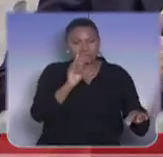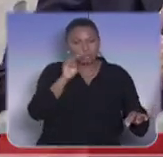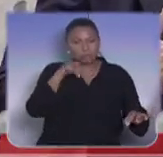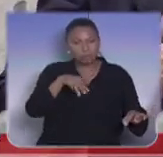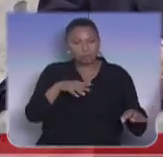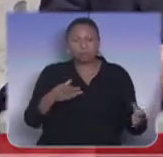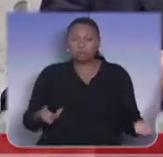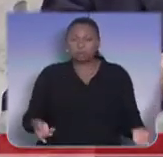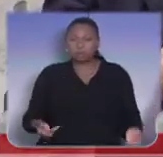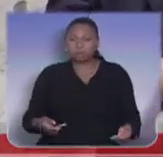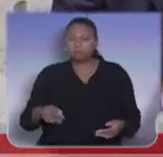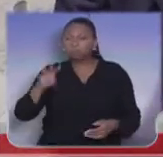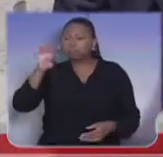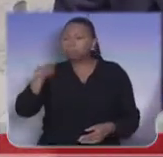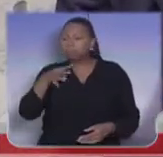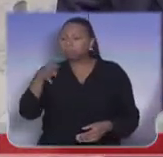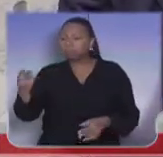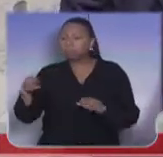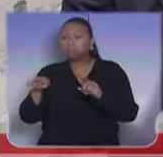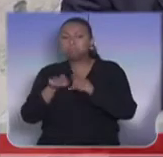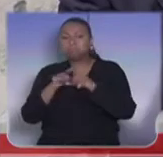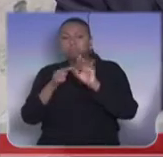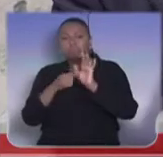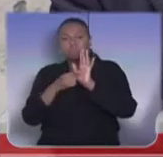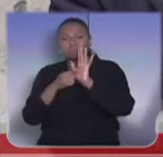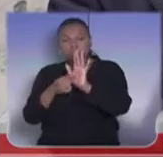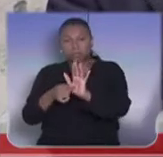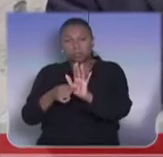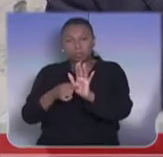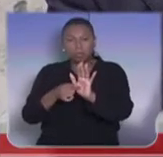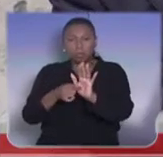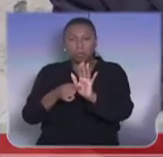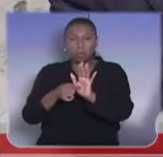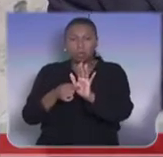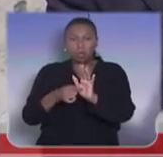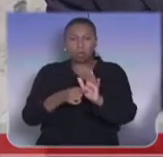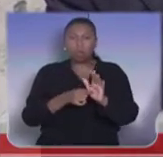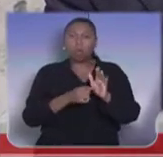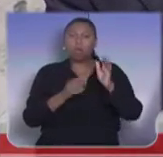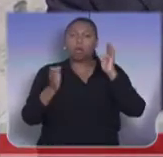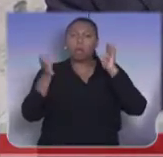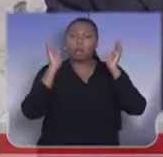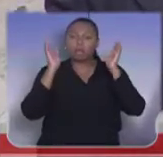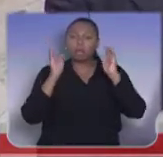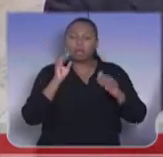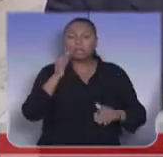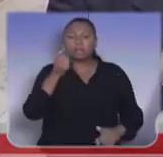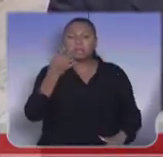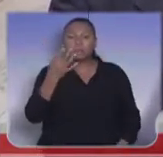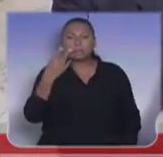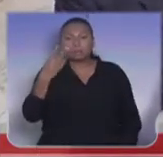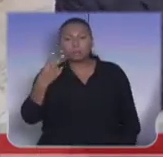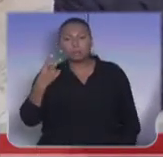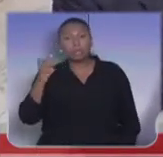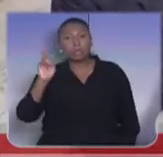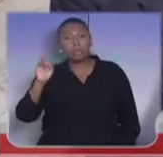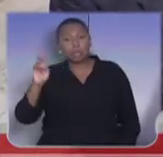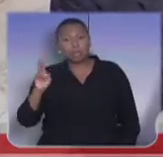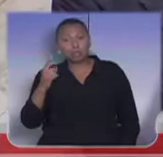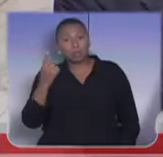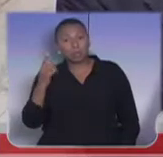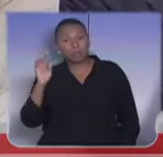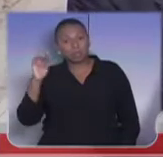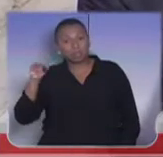Na mesma tabela, apresenta transporte rodoviário no valor de R$,00 por tonelada e R$ 125